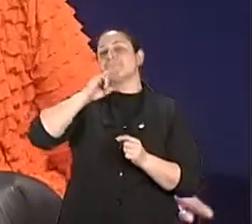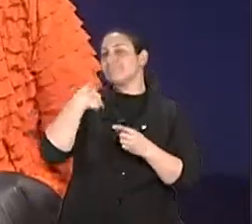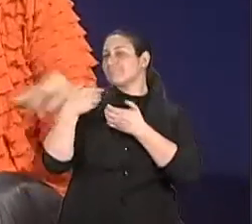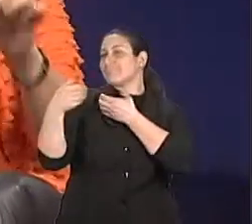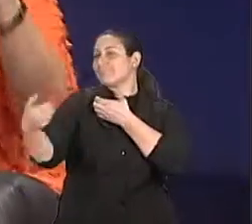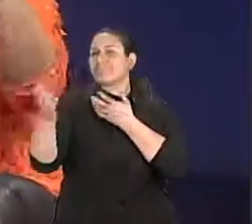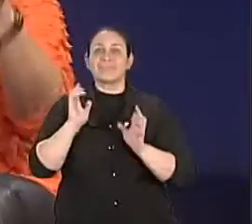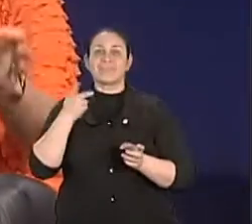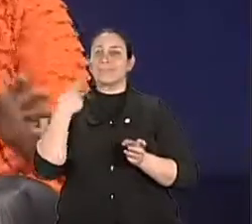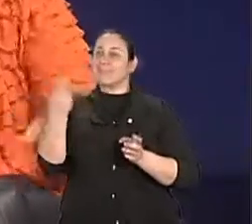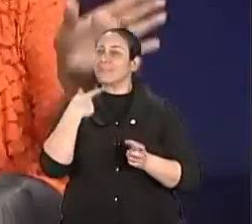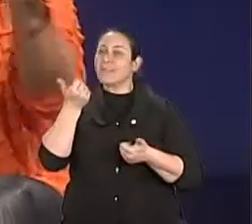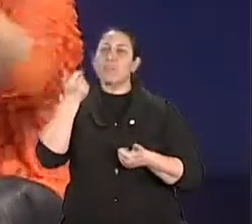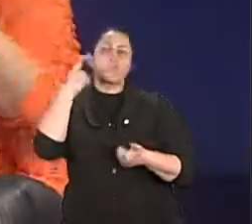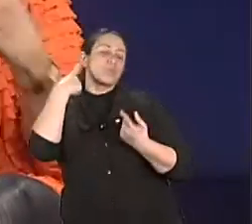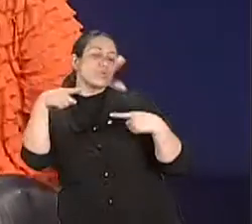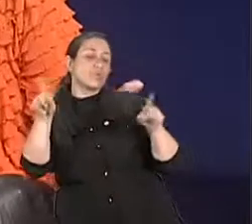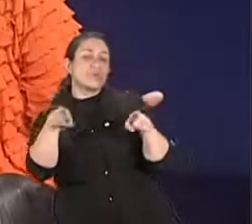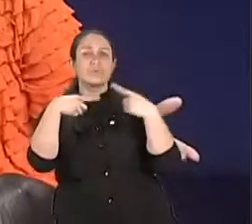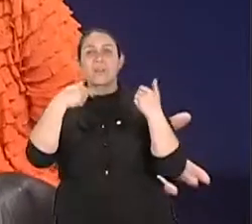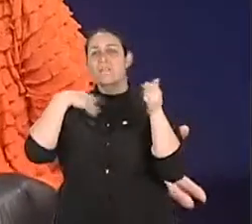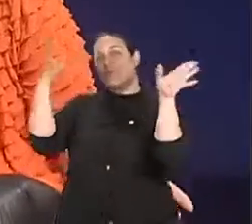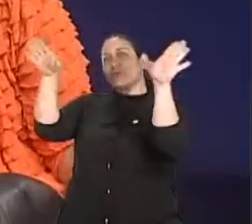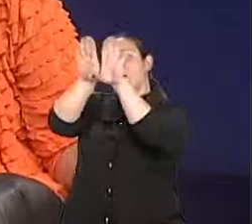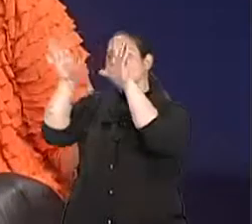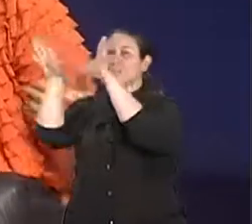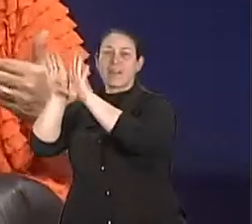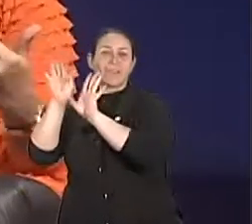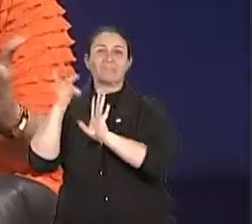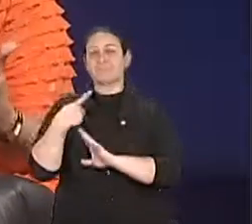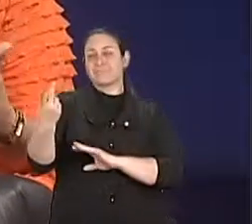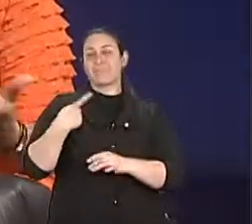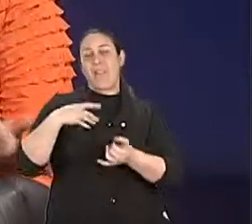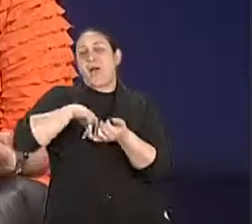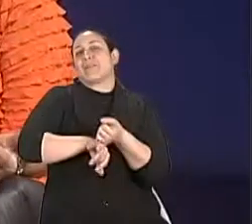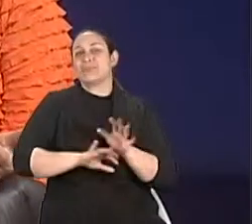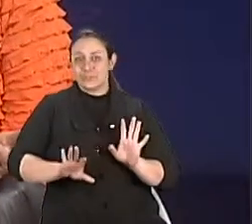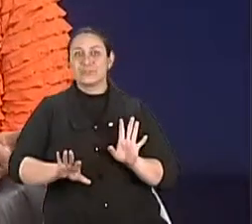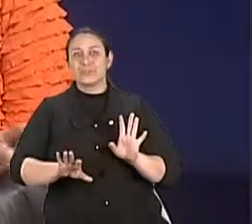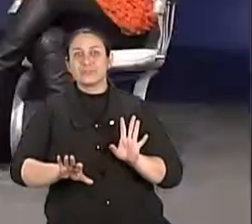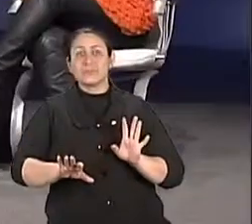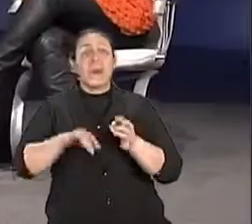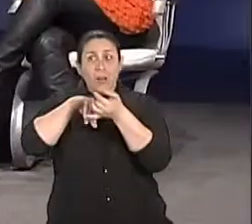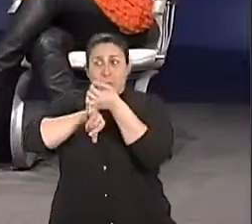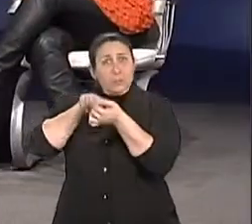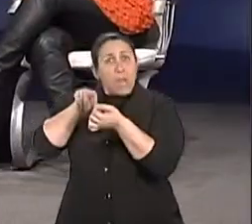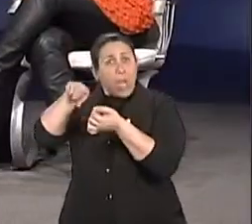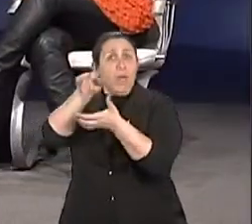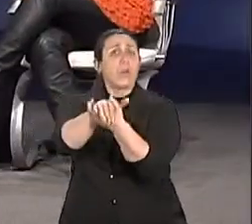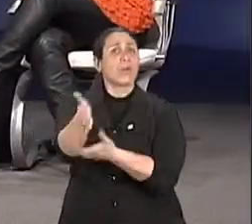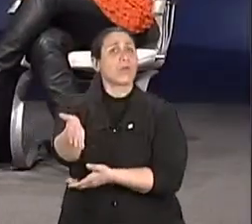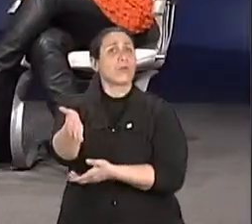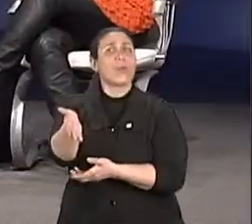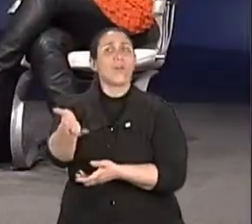botava a música, pro amante ela baixava a luz, fechava as cortinas, fazia de conta que era noite. Pro amante que era o próprio marido. Não